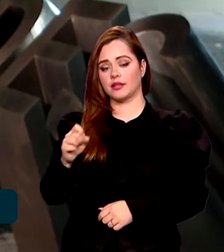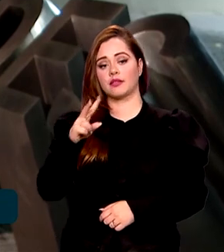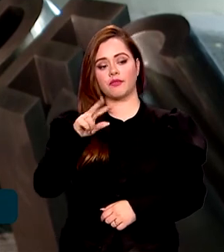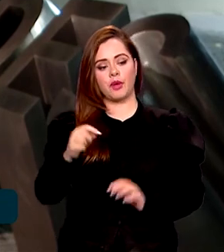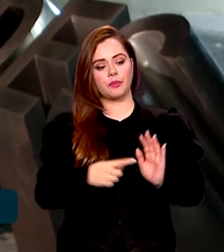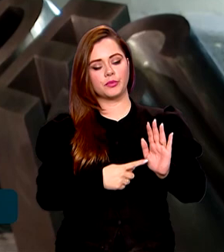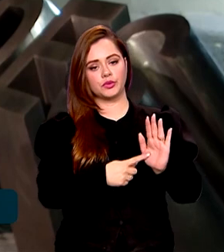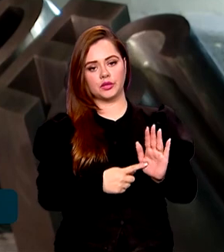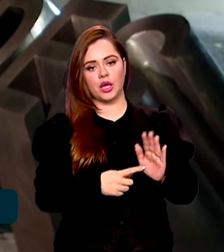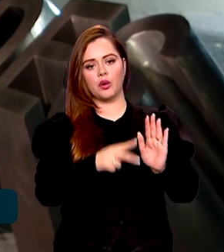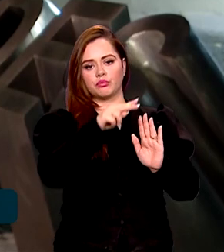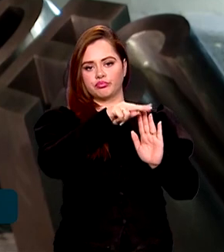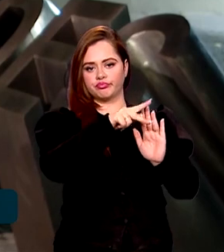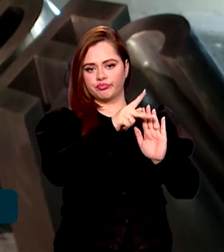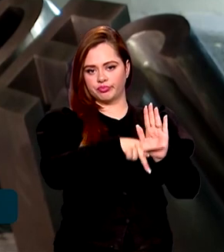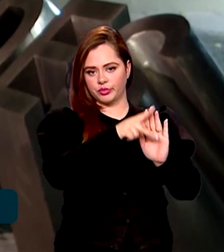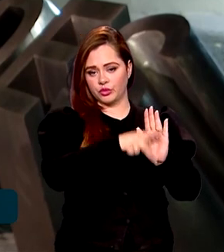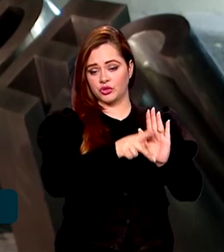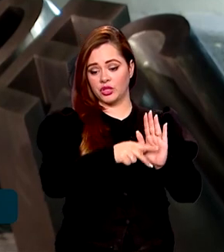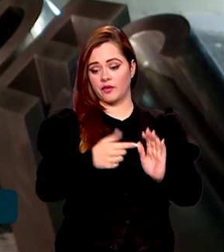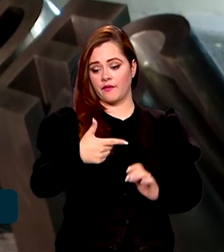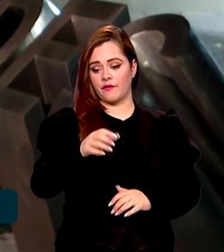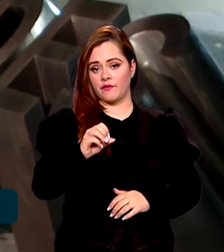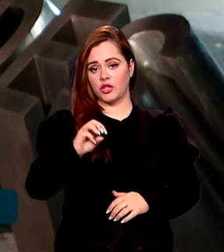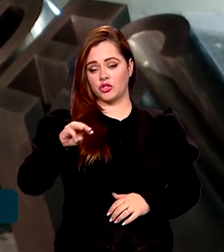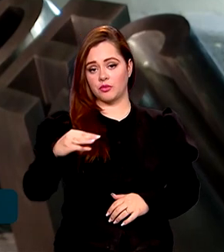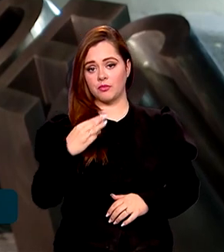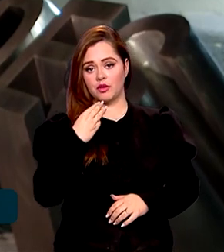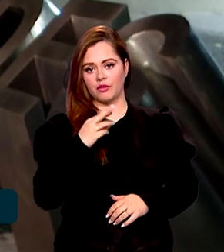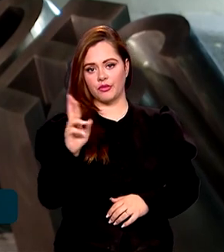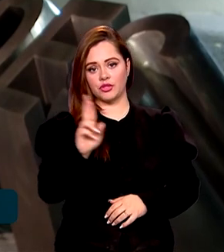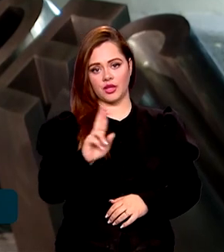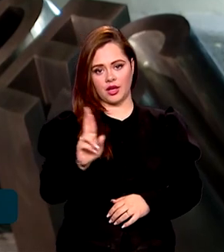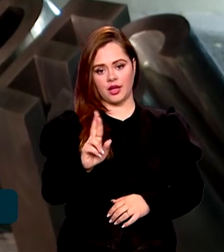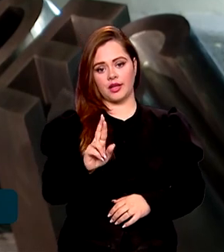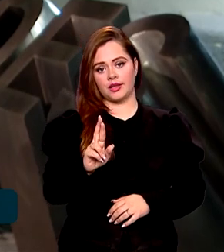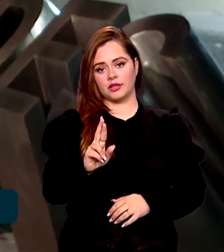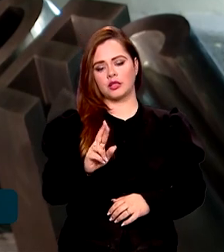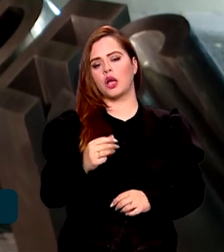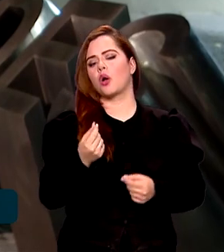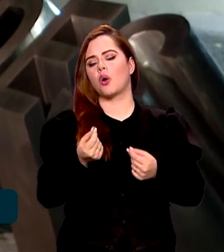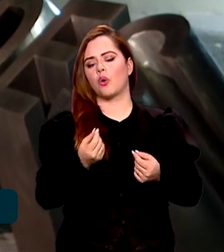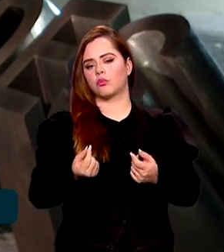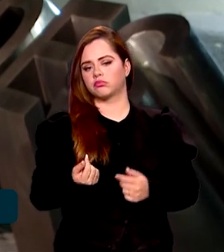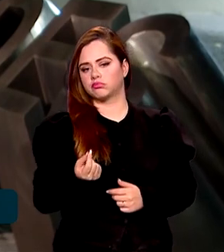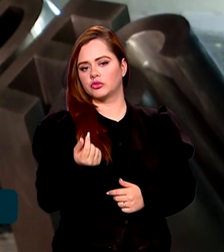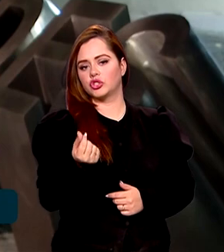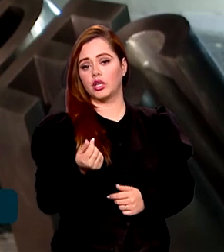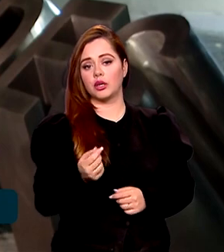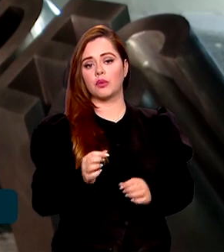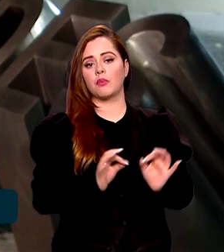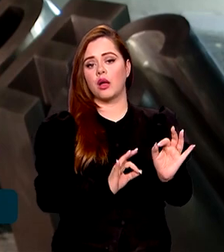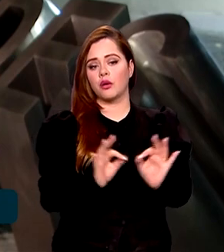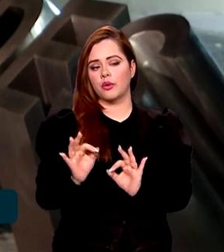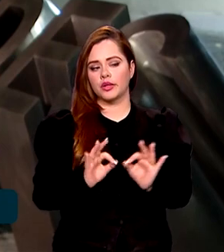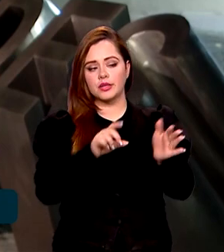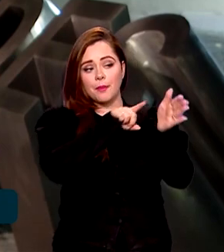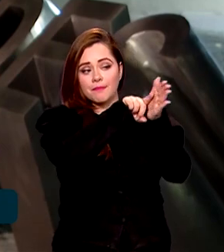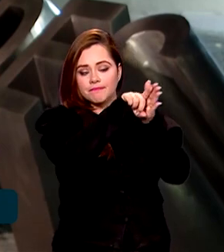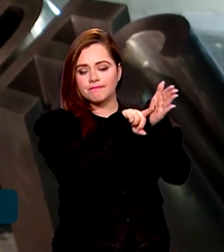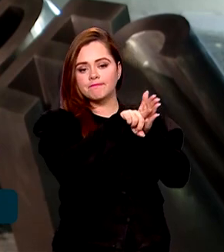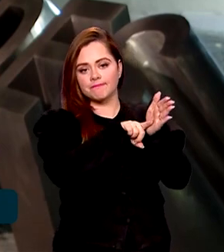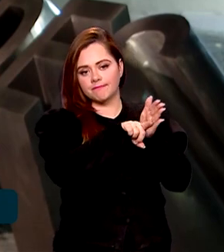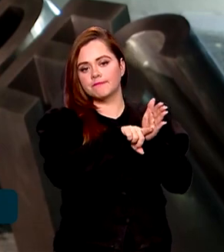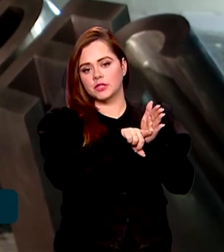do projeto, 20 milhões de reais na forma de subsídios para a realização de pesquisas. E,